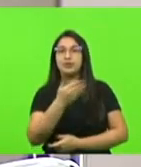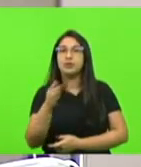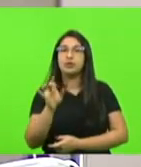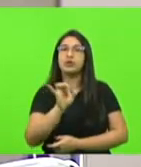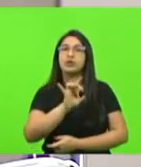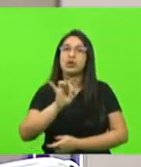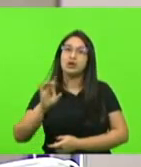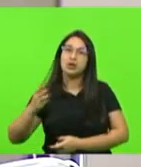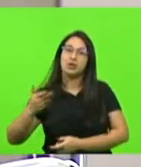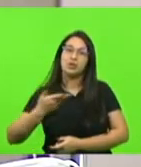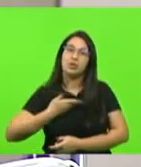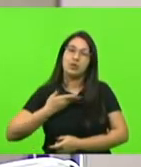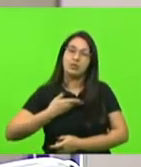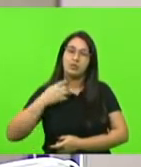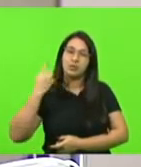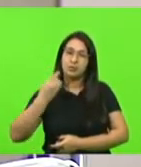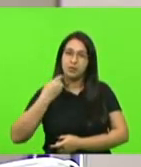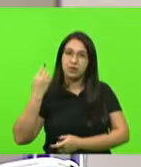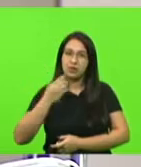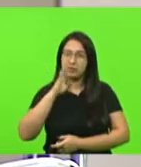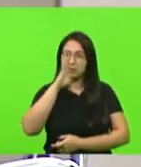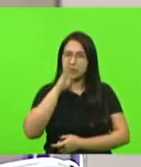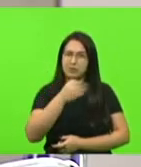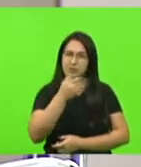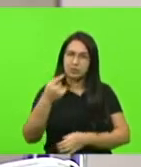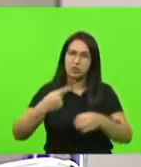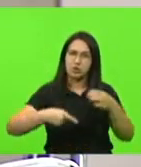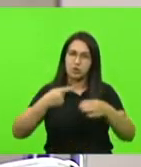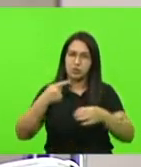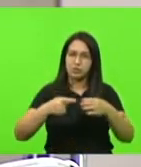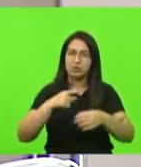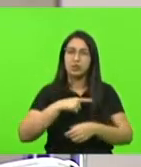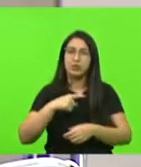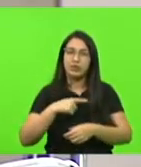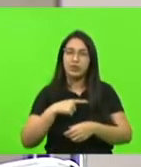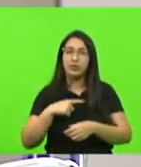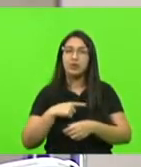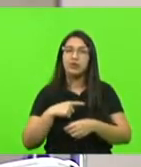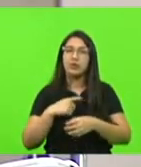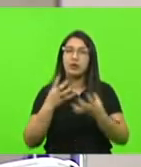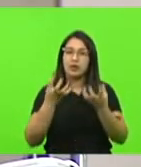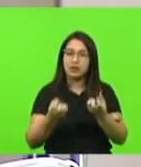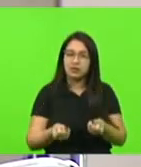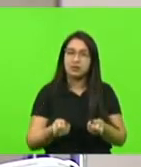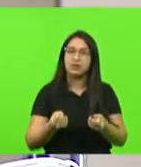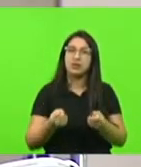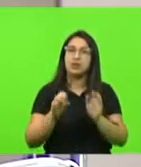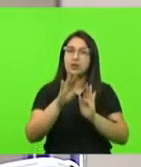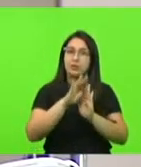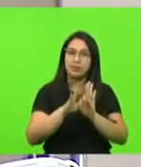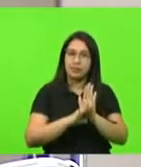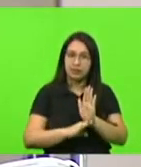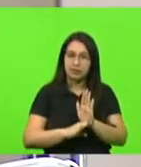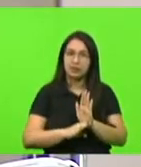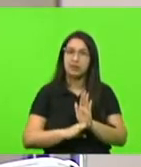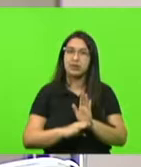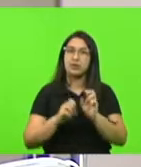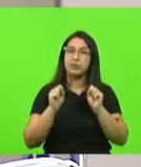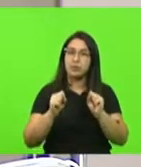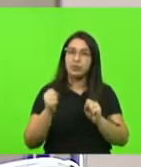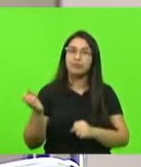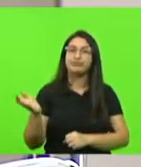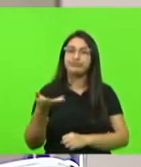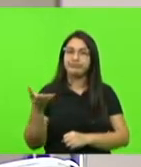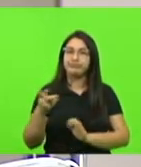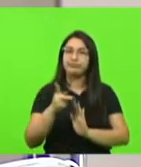principalmente àqueles que acompanham as comissões que irão deliberar sobre a matéria para que deem agilidade ao